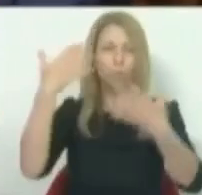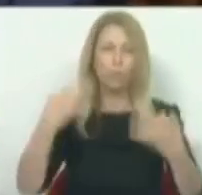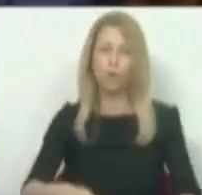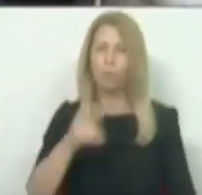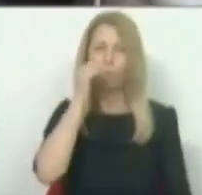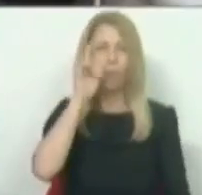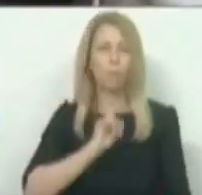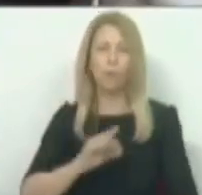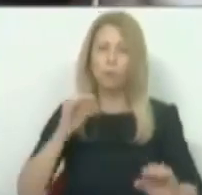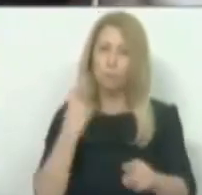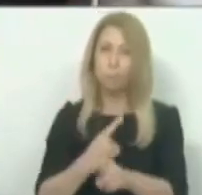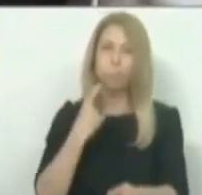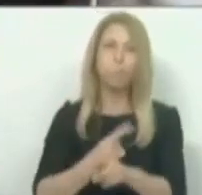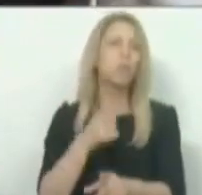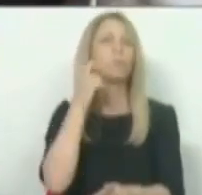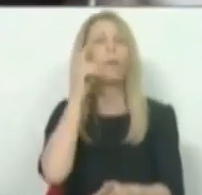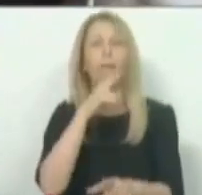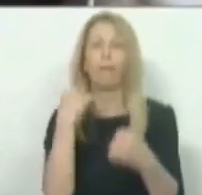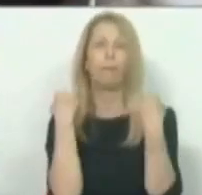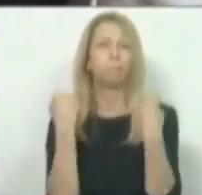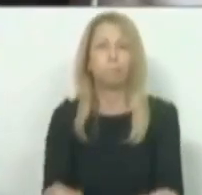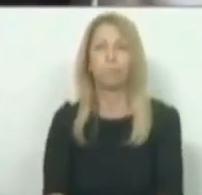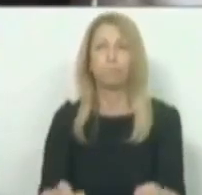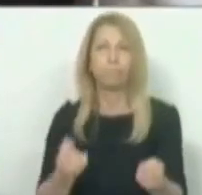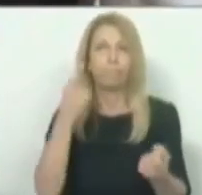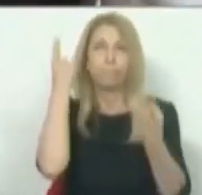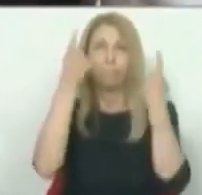mesmo. Quem é incapaz de conceber estas matérias como sendo centrais?